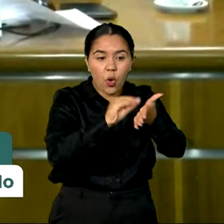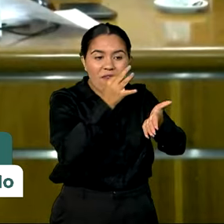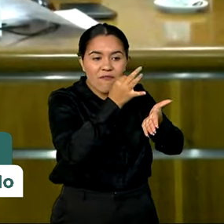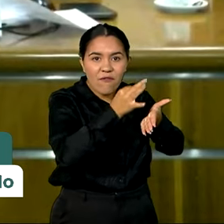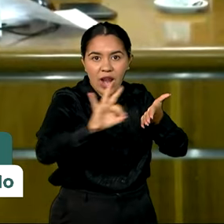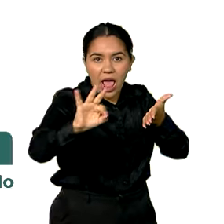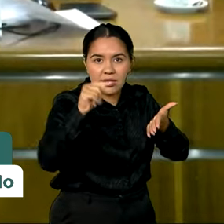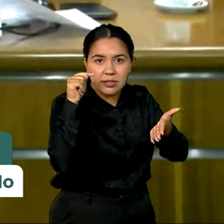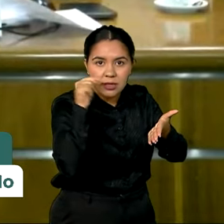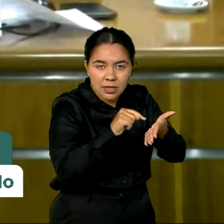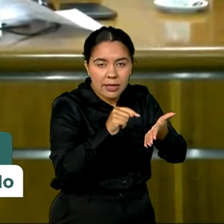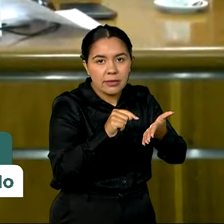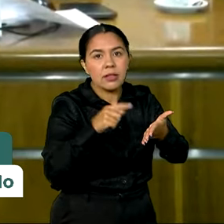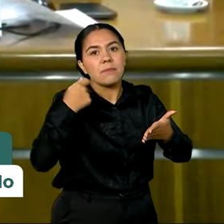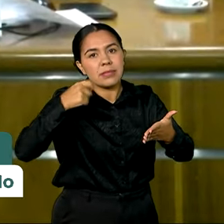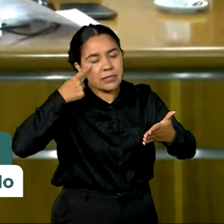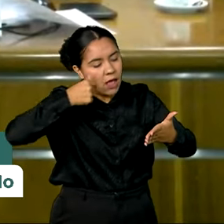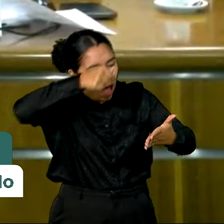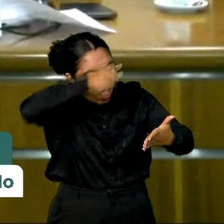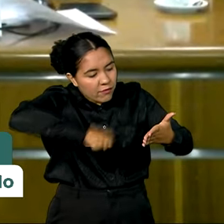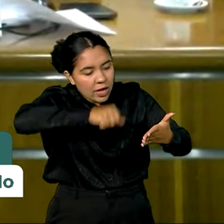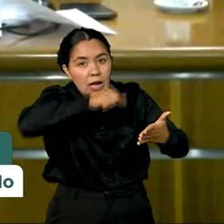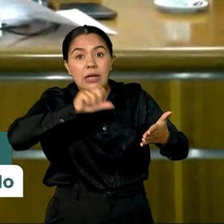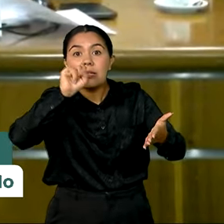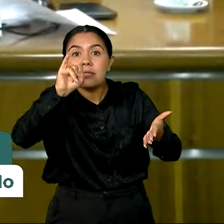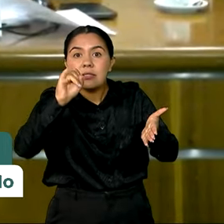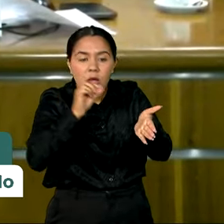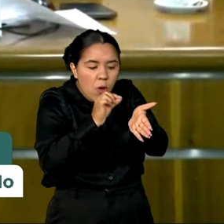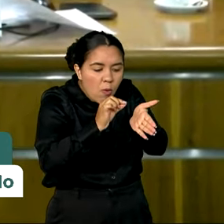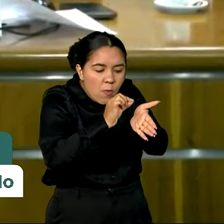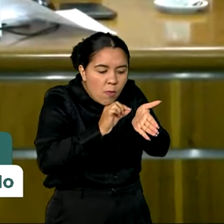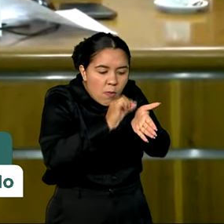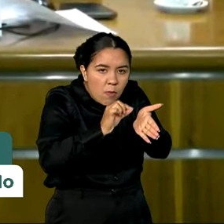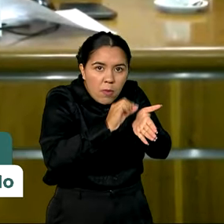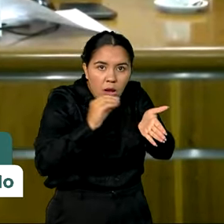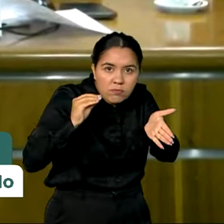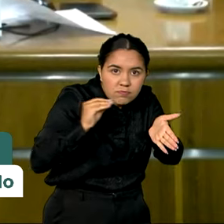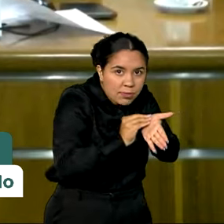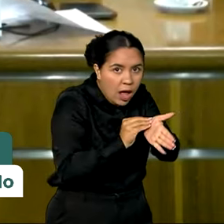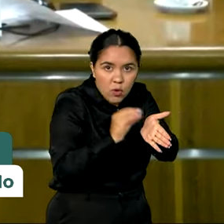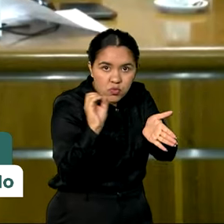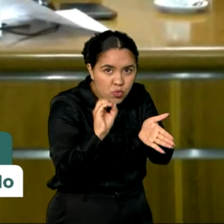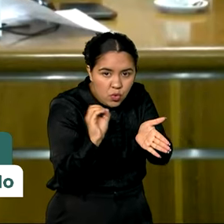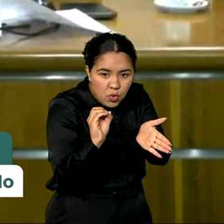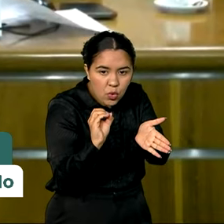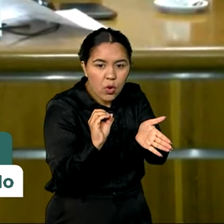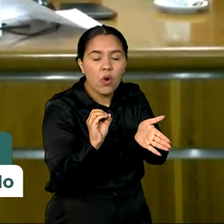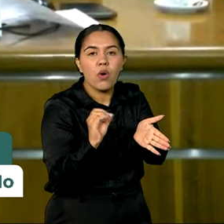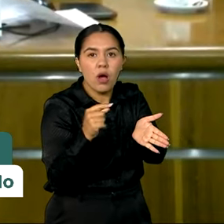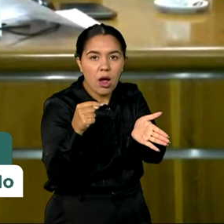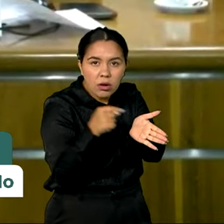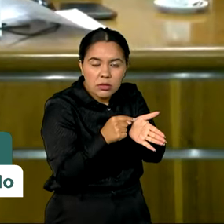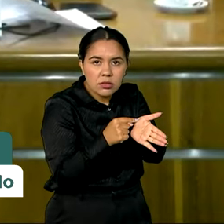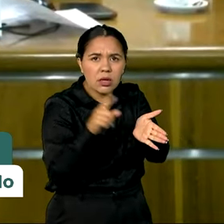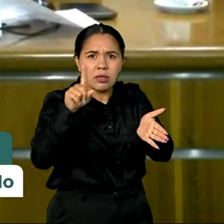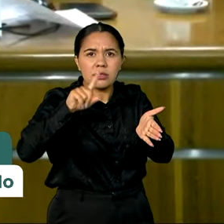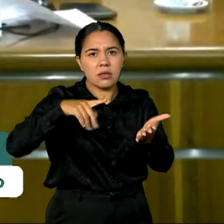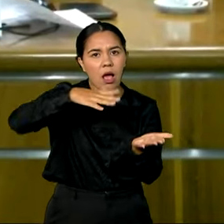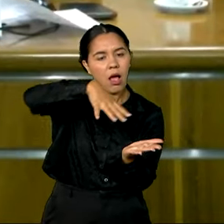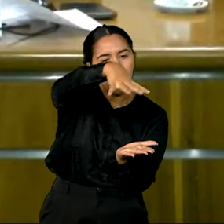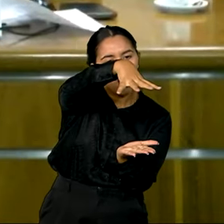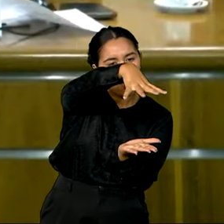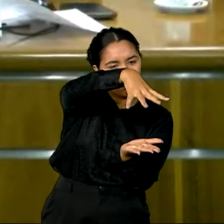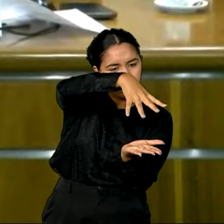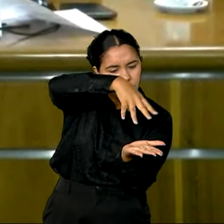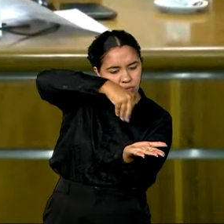caiu foi a bolinha. Quem não tinha marcado a bolinha foi o que eu te expliquei. Quem não tinha marcado a bolinha, quando você bota no sistema de leitura, automaticamente o